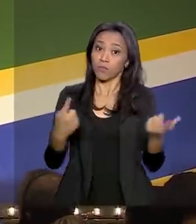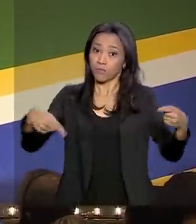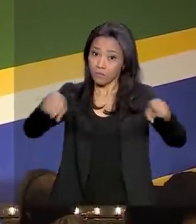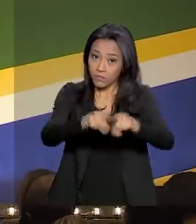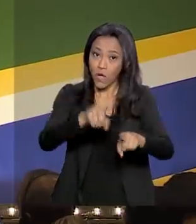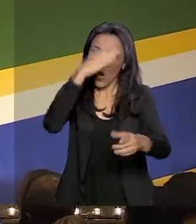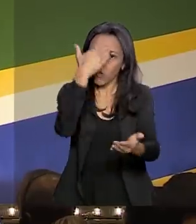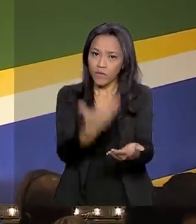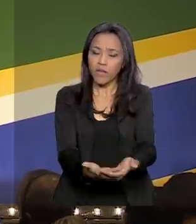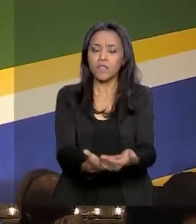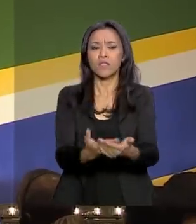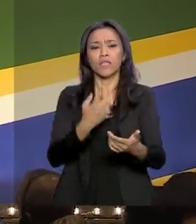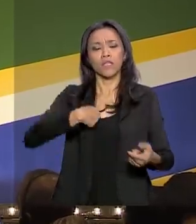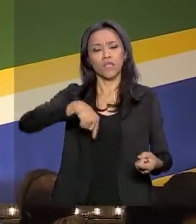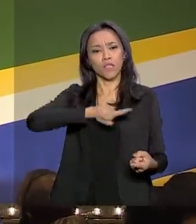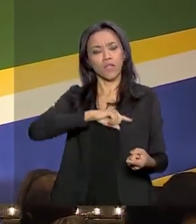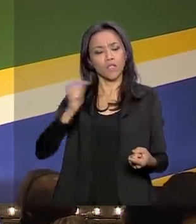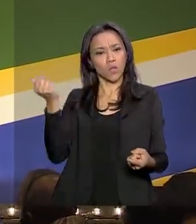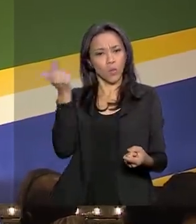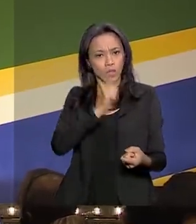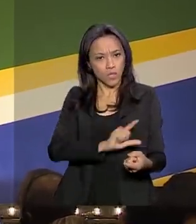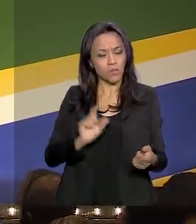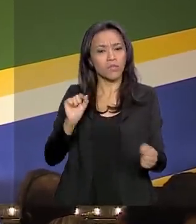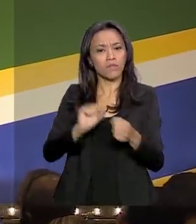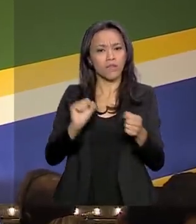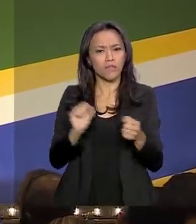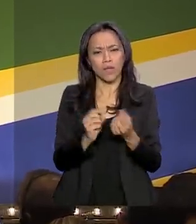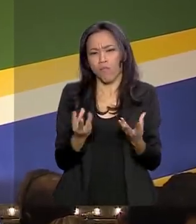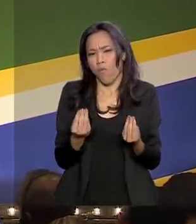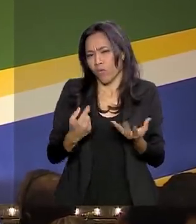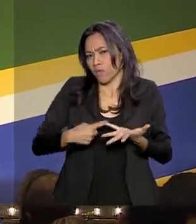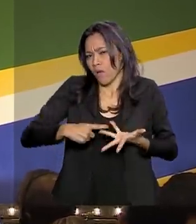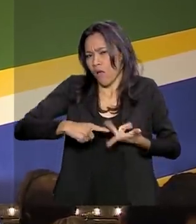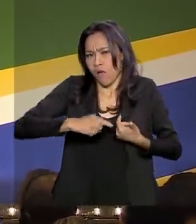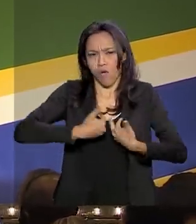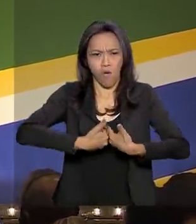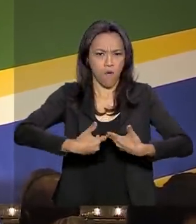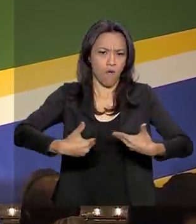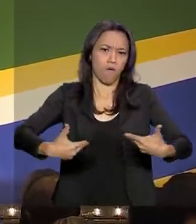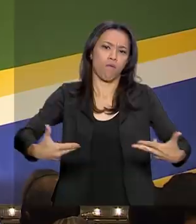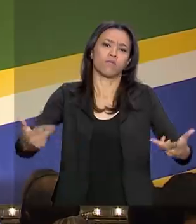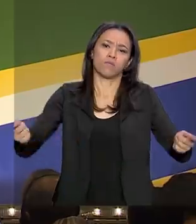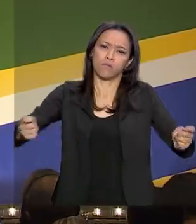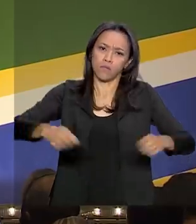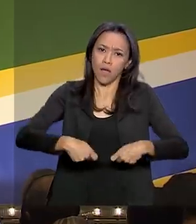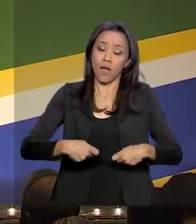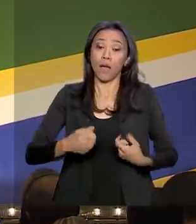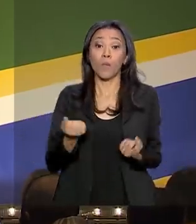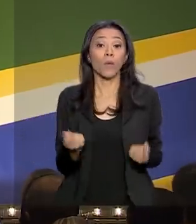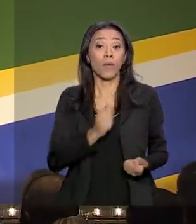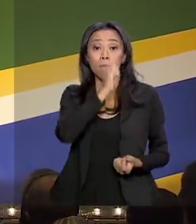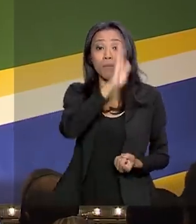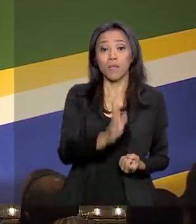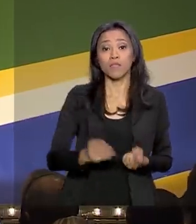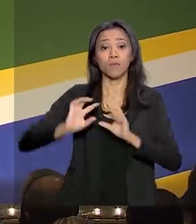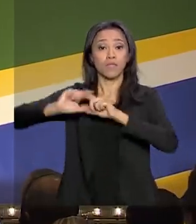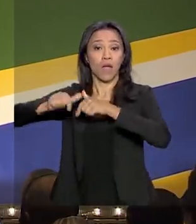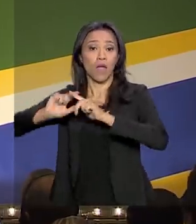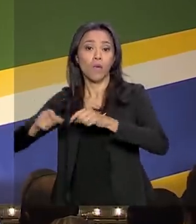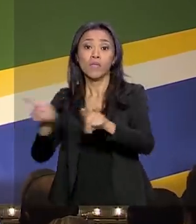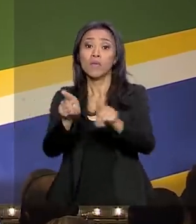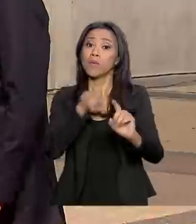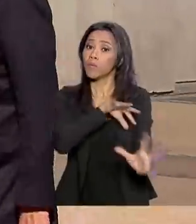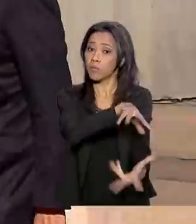é que nós podemos fazer muita coisa para o Brasil, Israel e para o